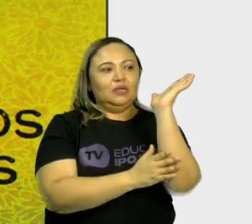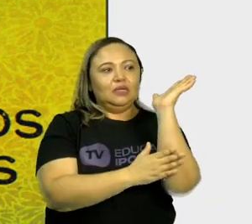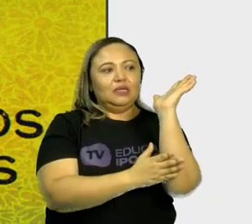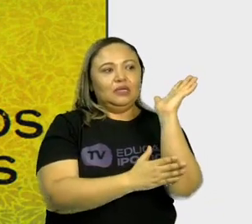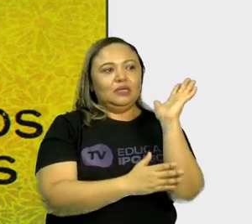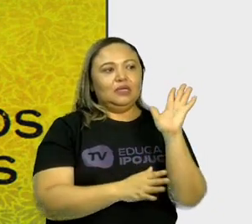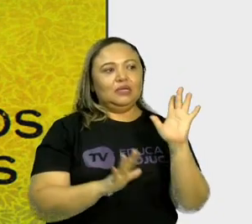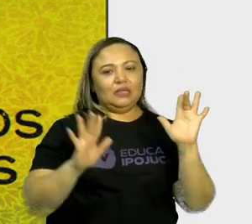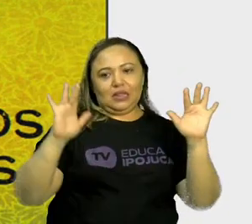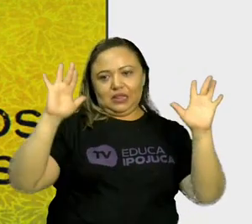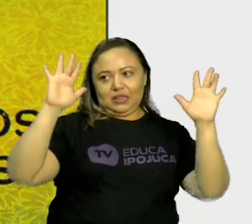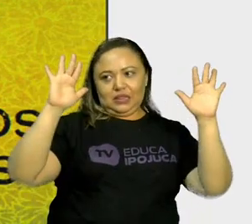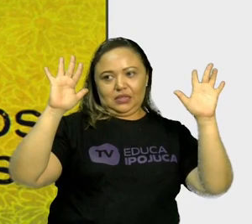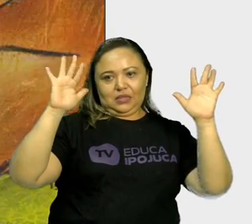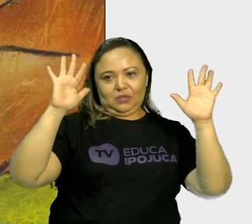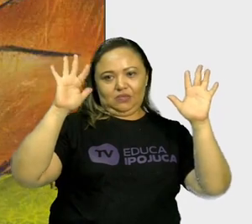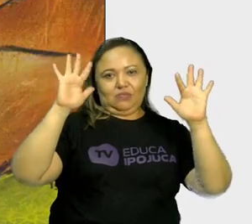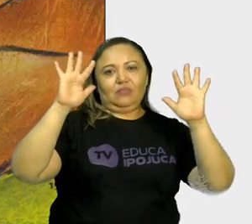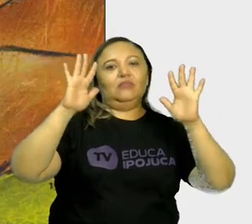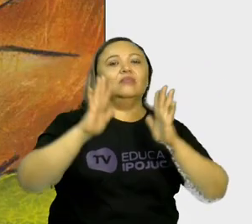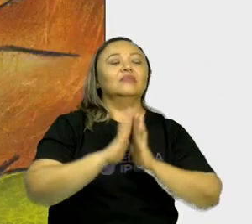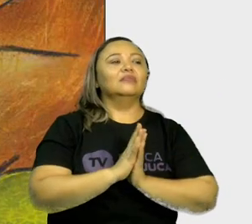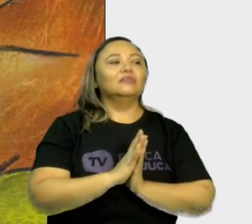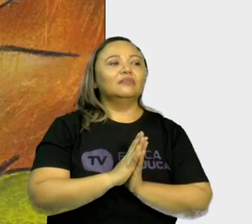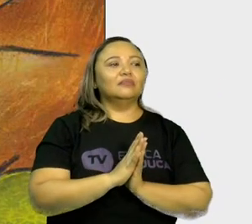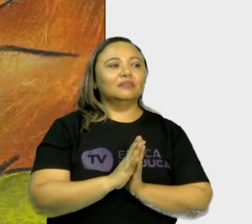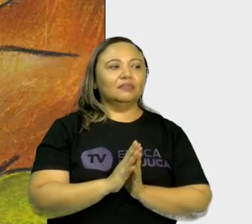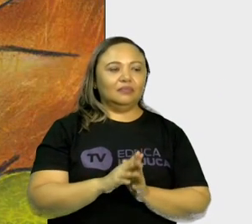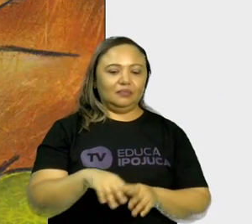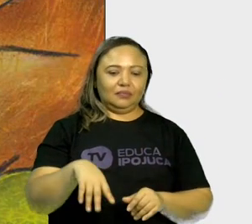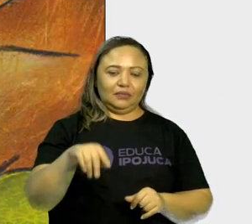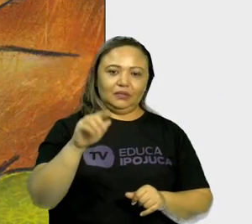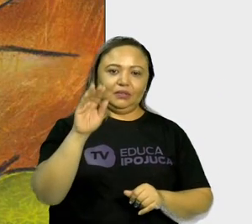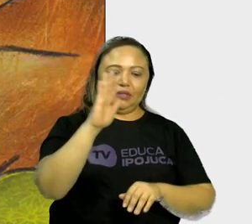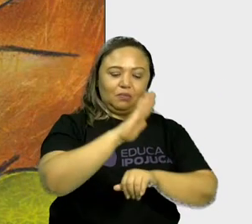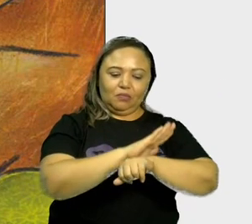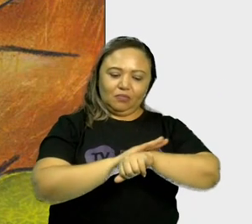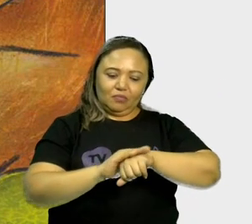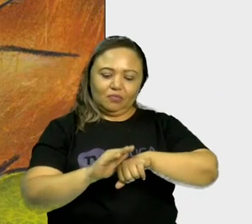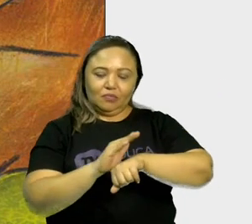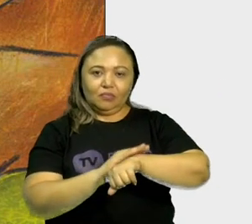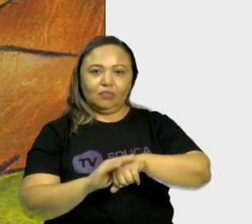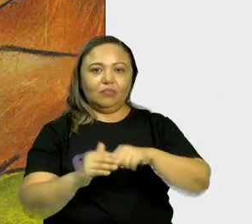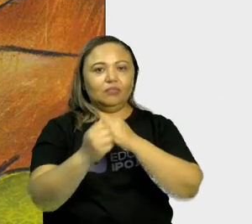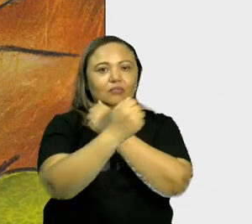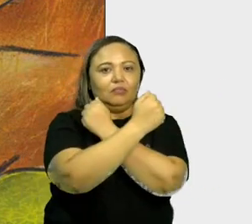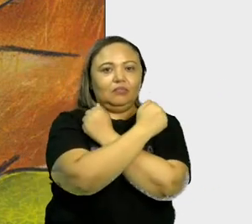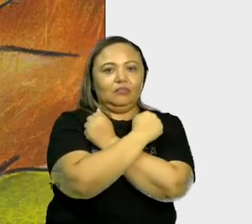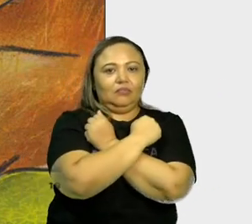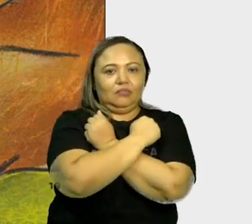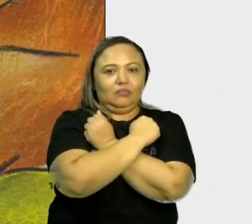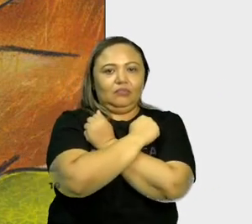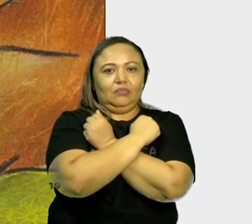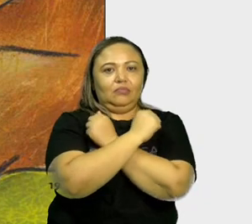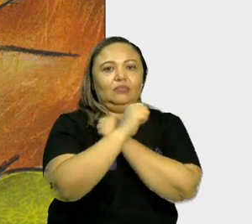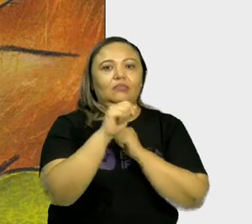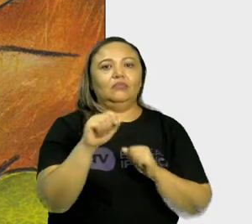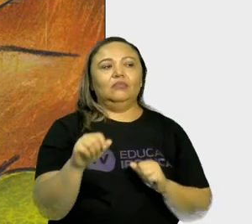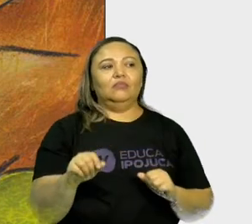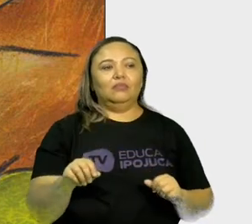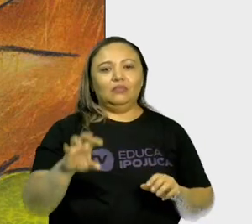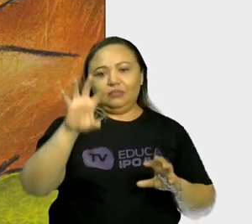nossas mãos. Pode acariciar e abraçar. Só não vale